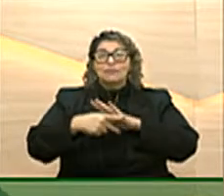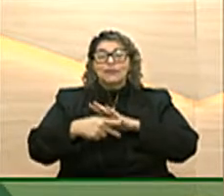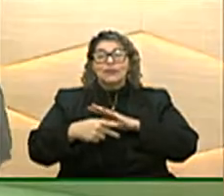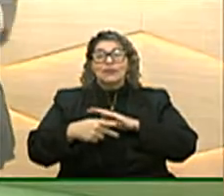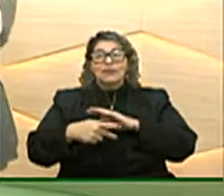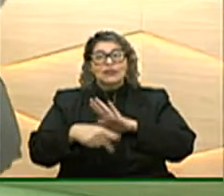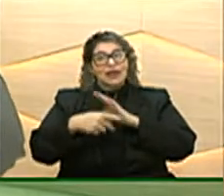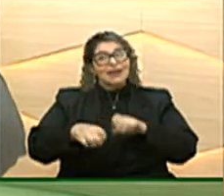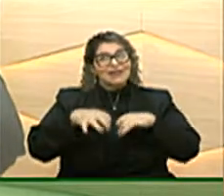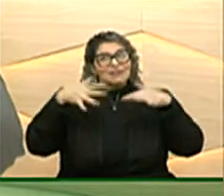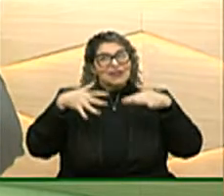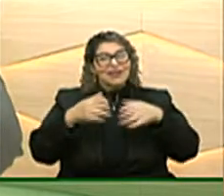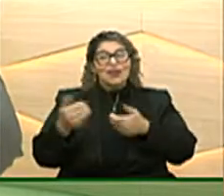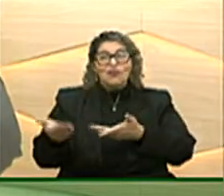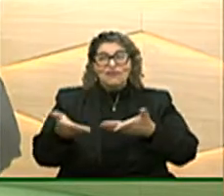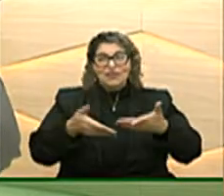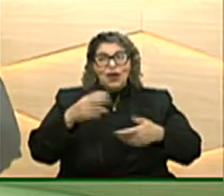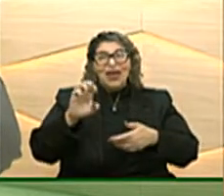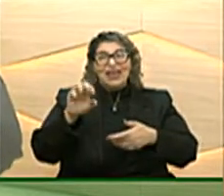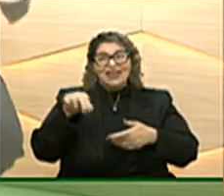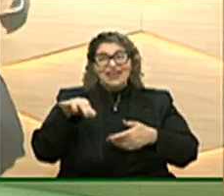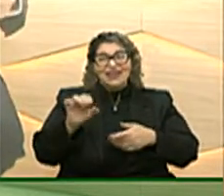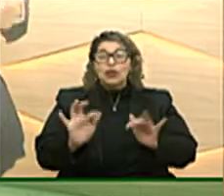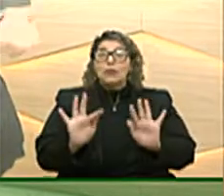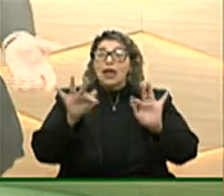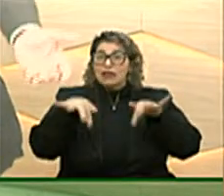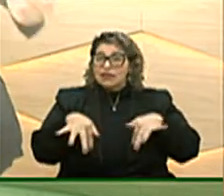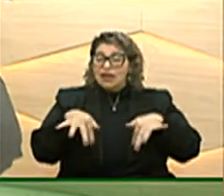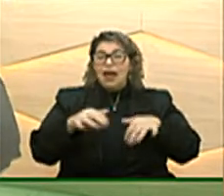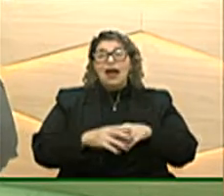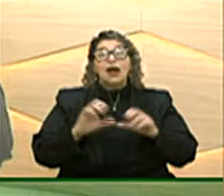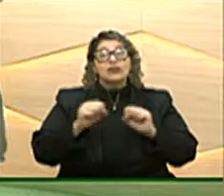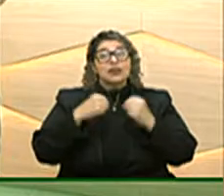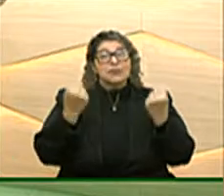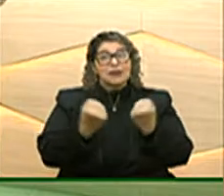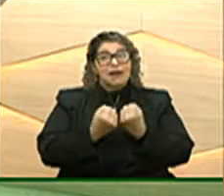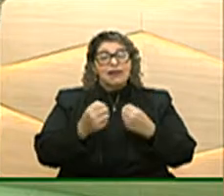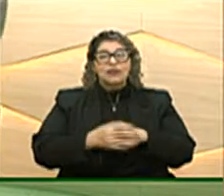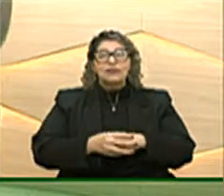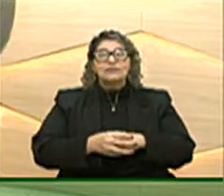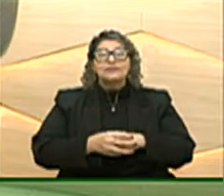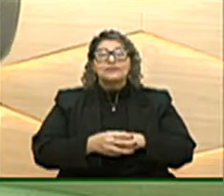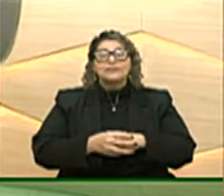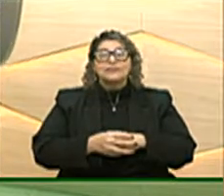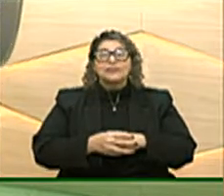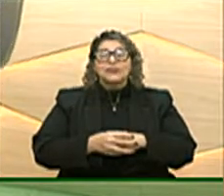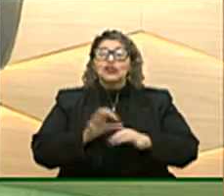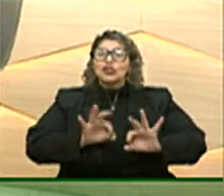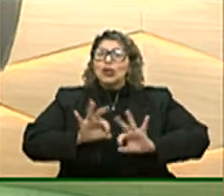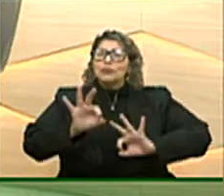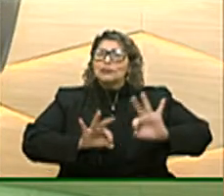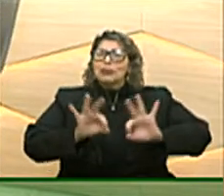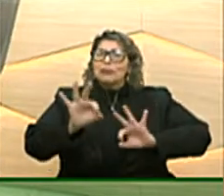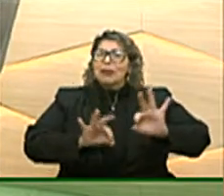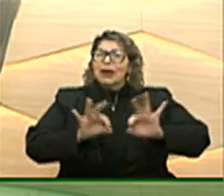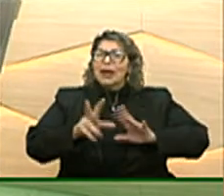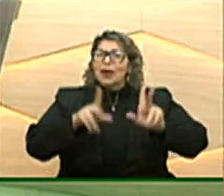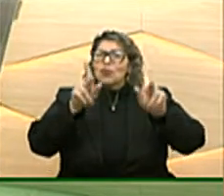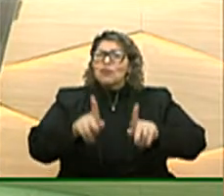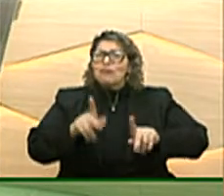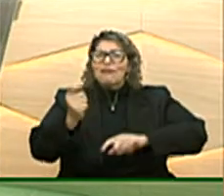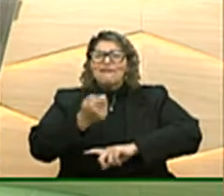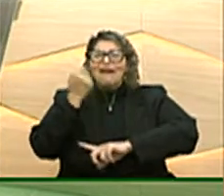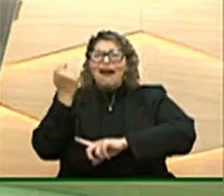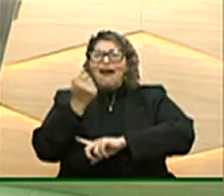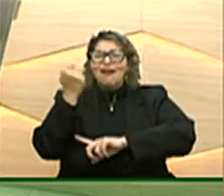deputado Hernani Polo a encerrar esse evento e de alguma forma também presidente a nos preparar e preparar o povo gaúcho